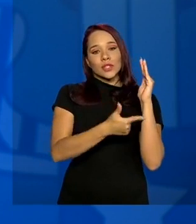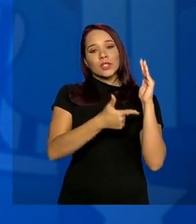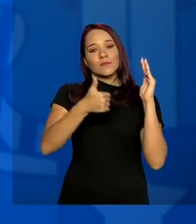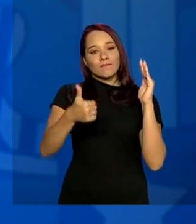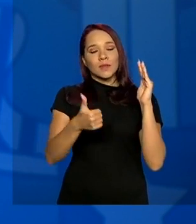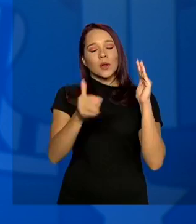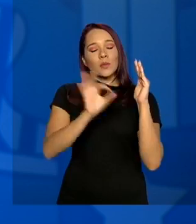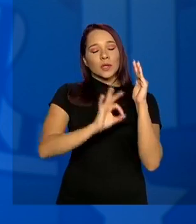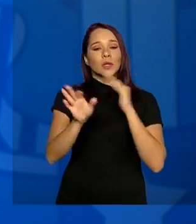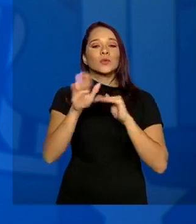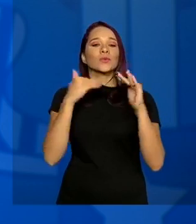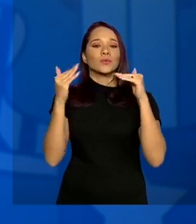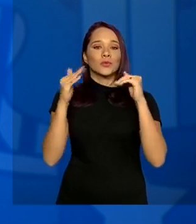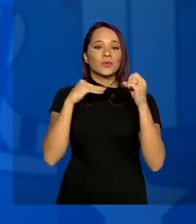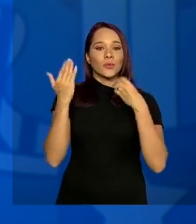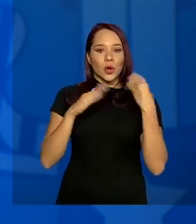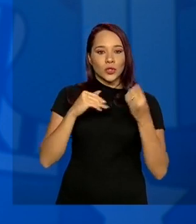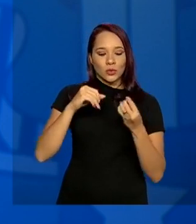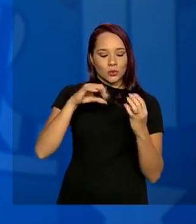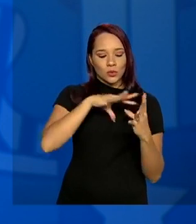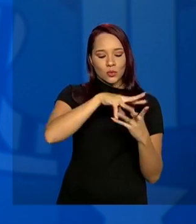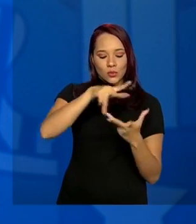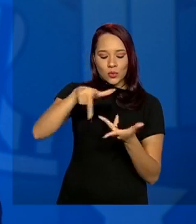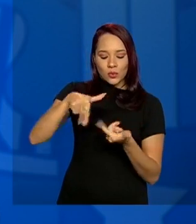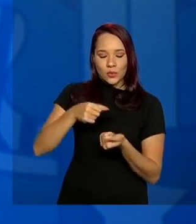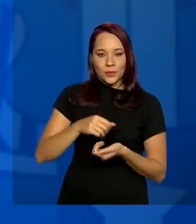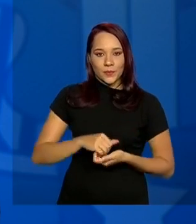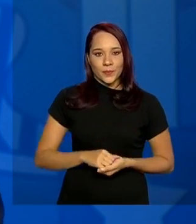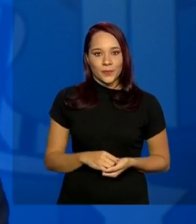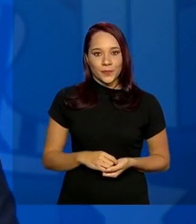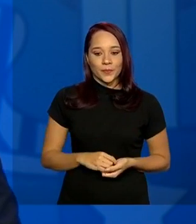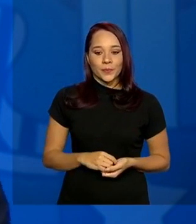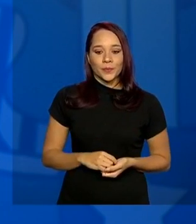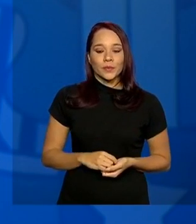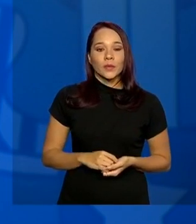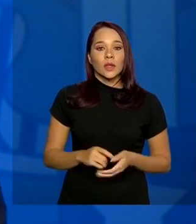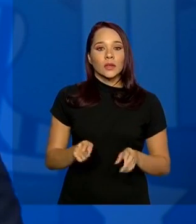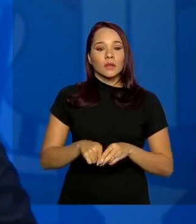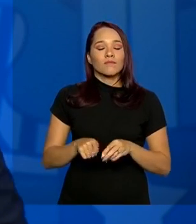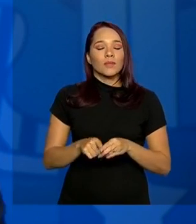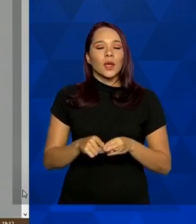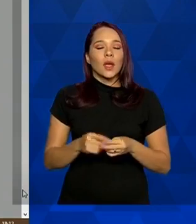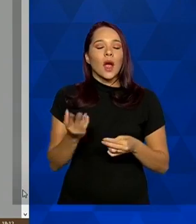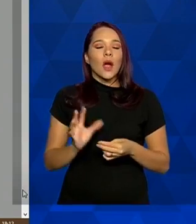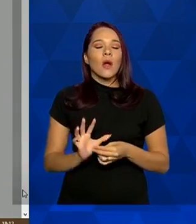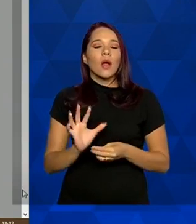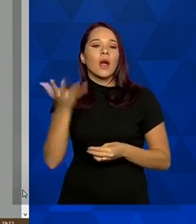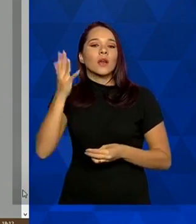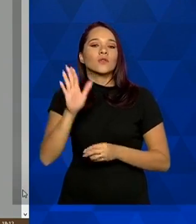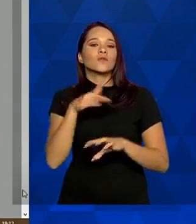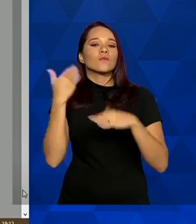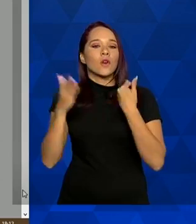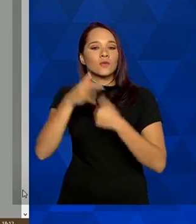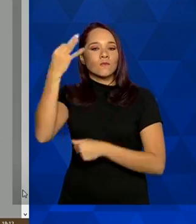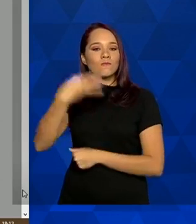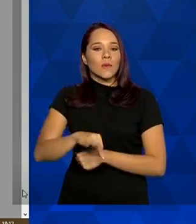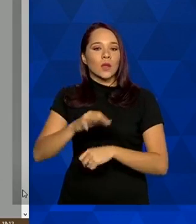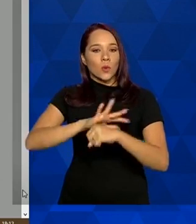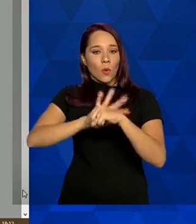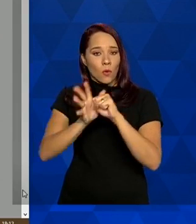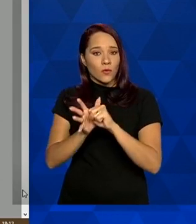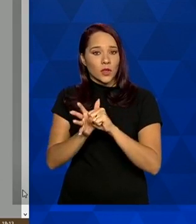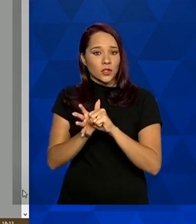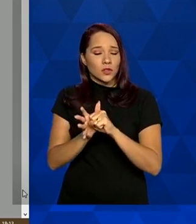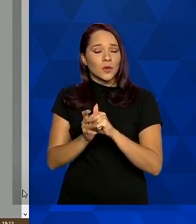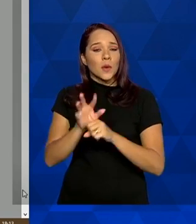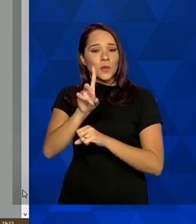de mortalidade do mundo. Próximo. Em relação à evolução dos casos e óbitos confirmados por COVID por data de